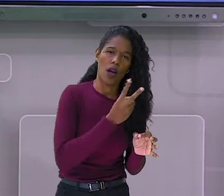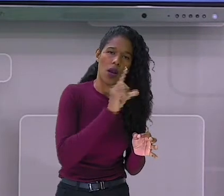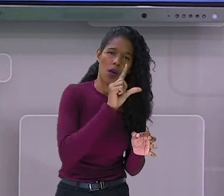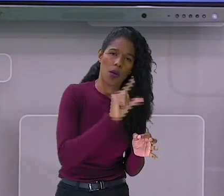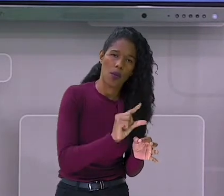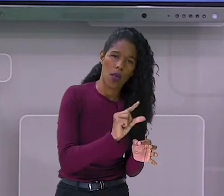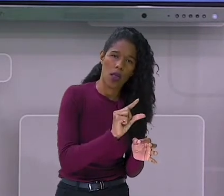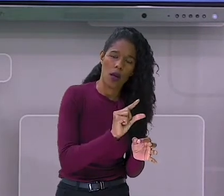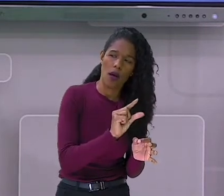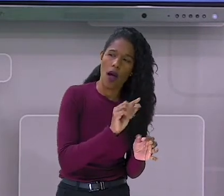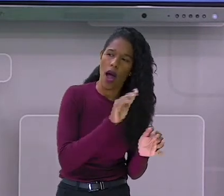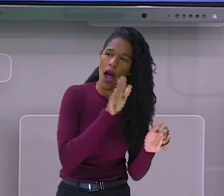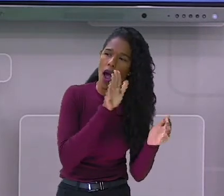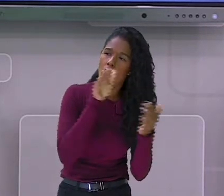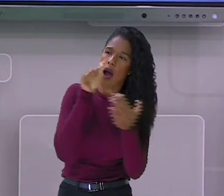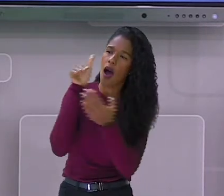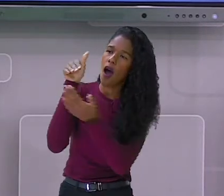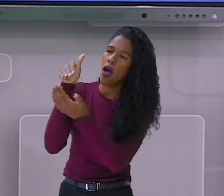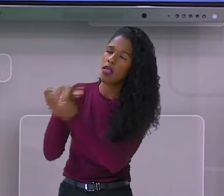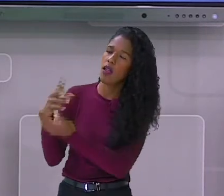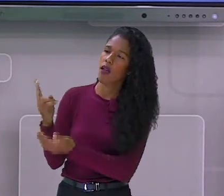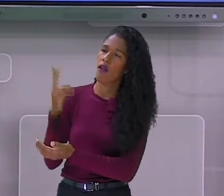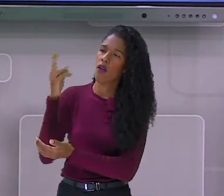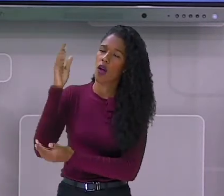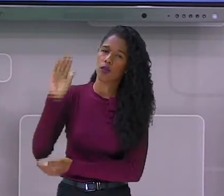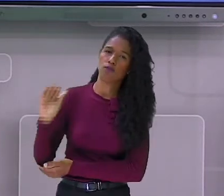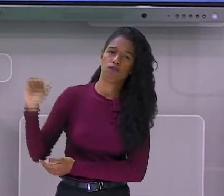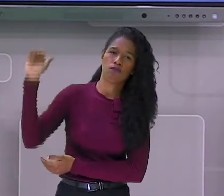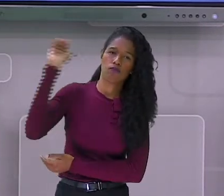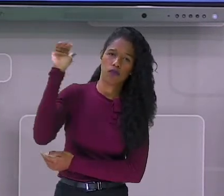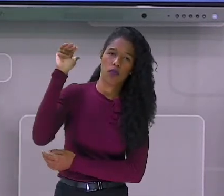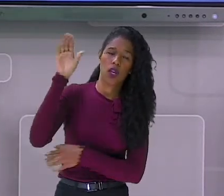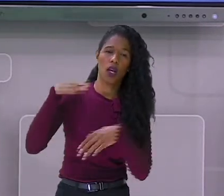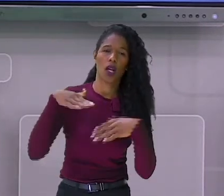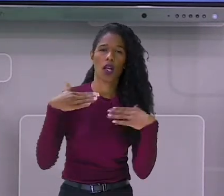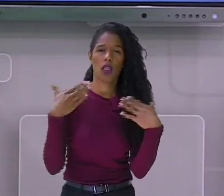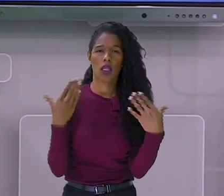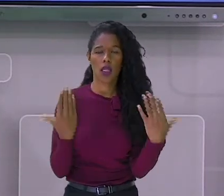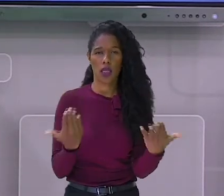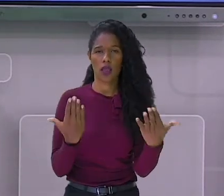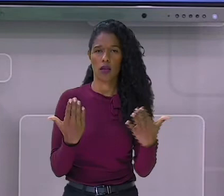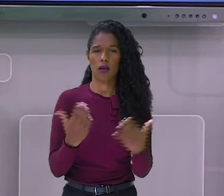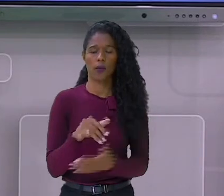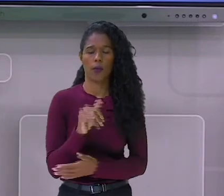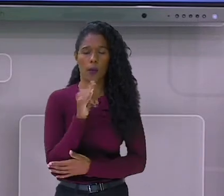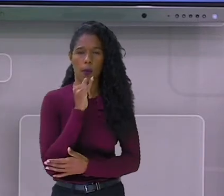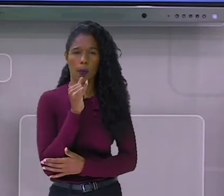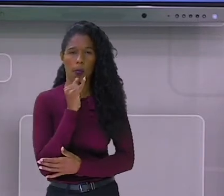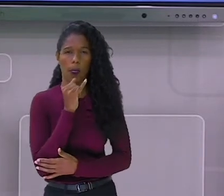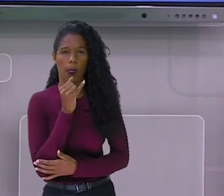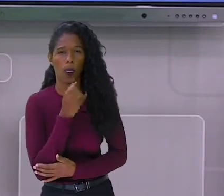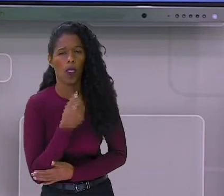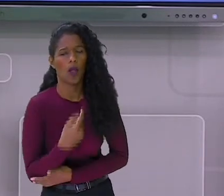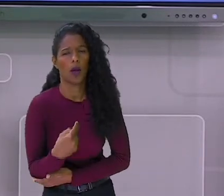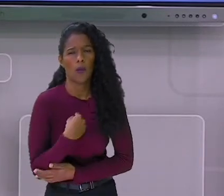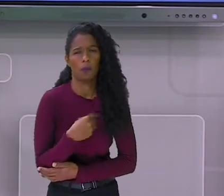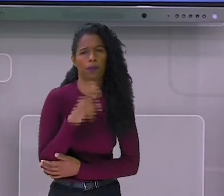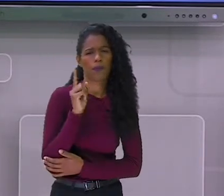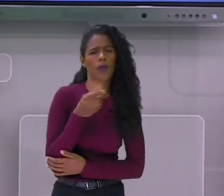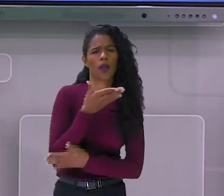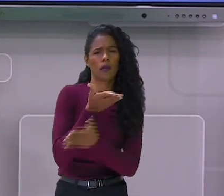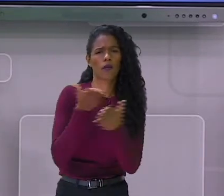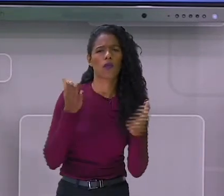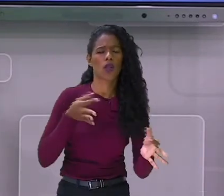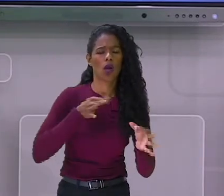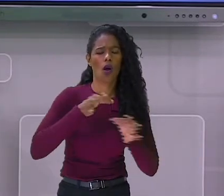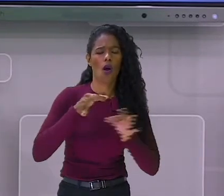Então, o que fala assim? Vocês vão colocar os objetos na ordem crescente. Vai crescente. O